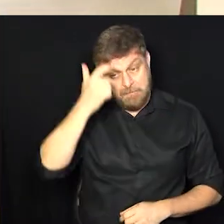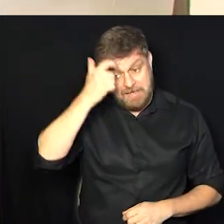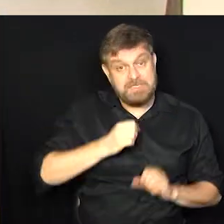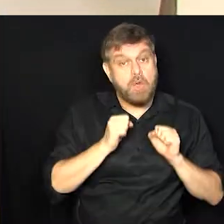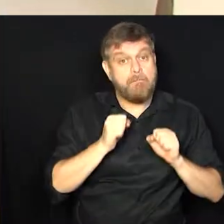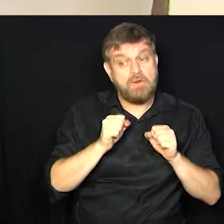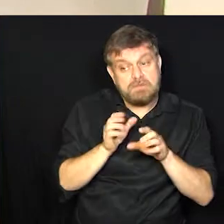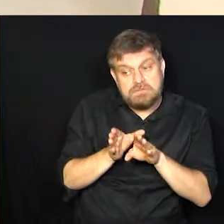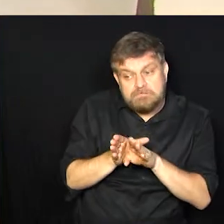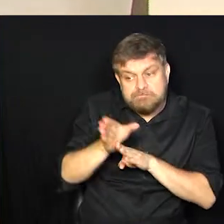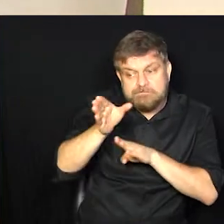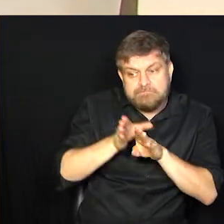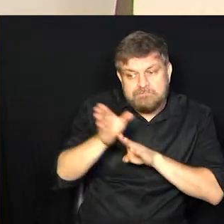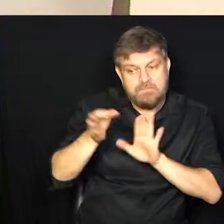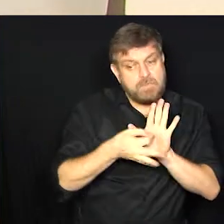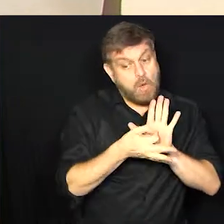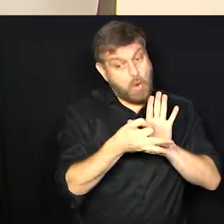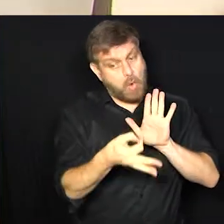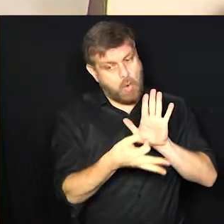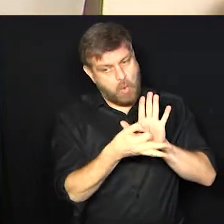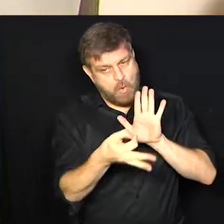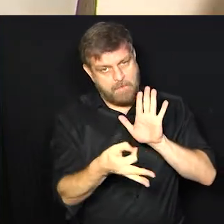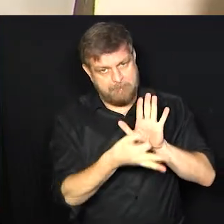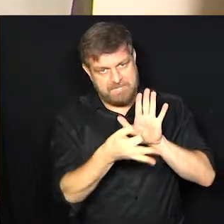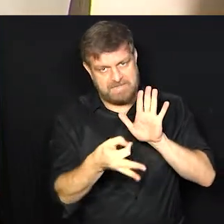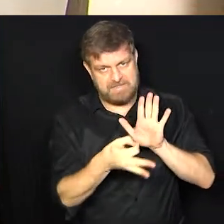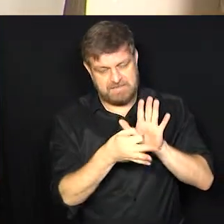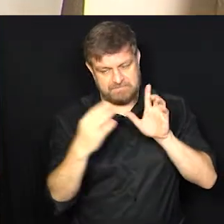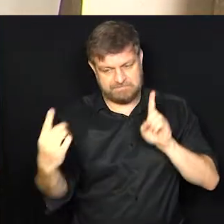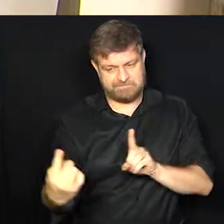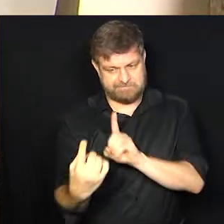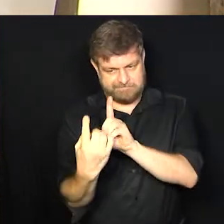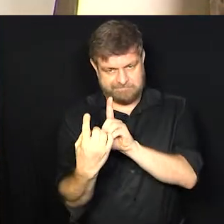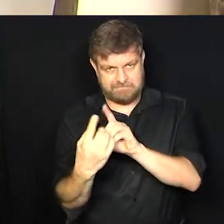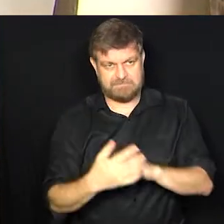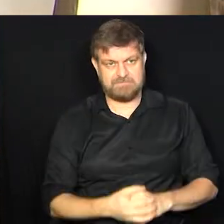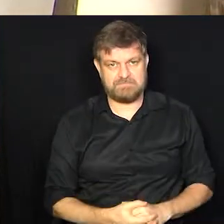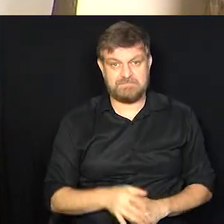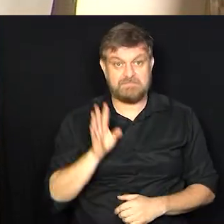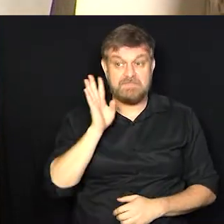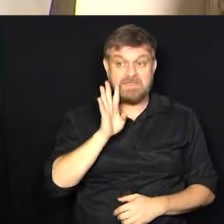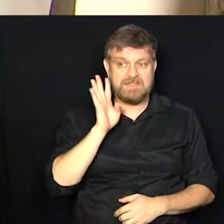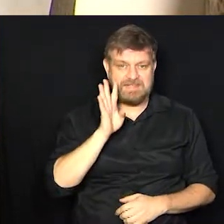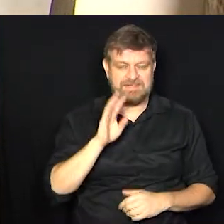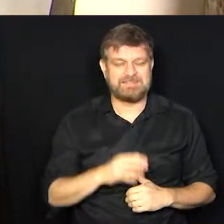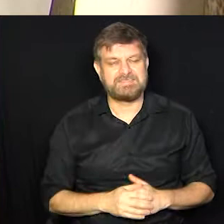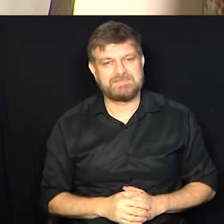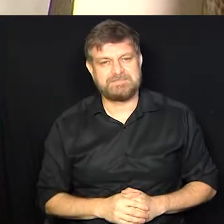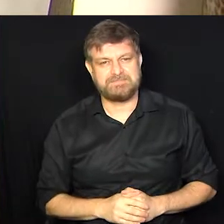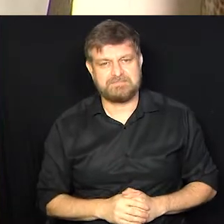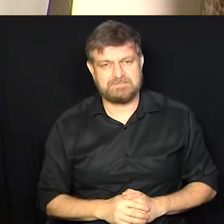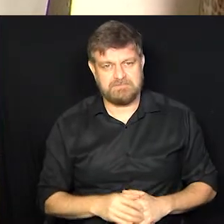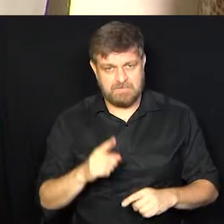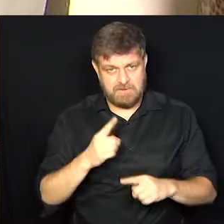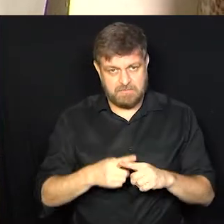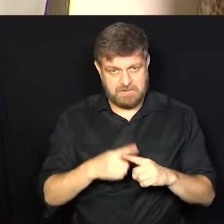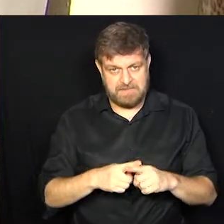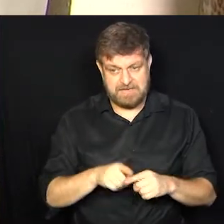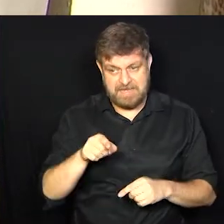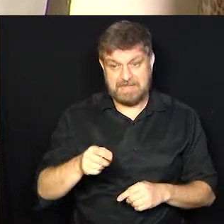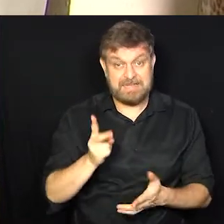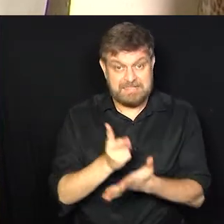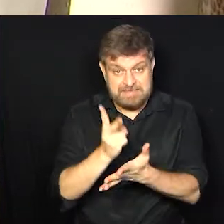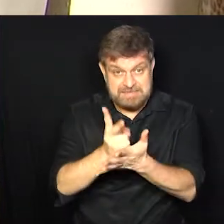que estar sempre um pé na frente dela. Olha que legal. Porque... A cliente sempre